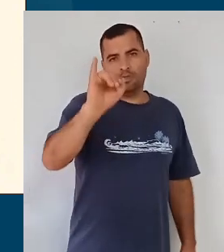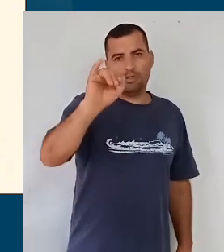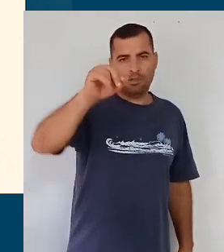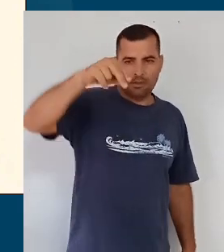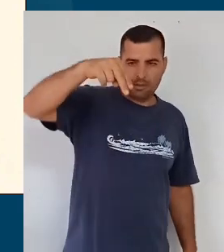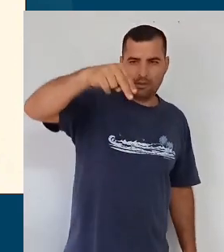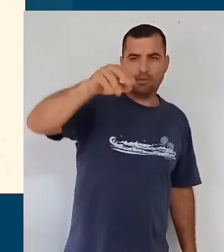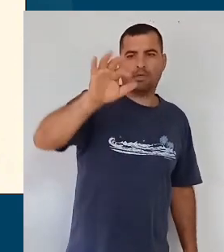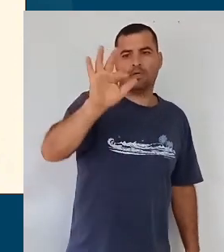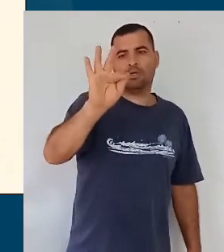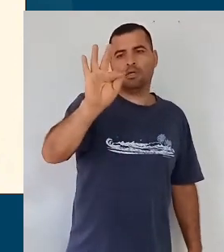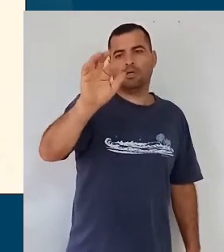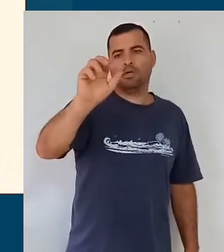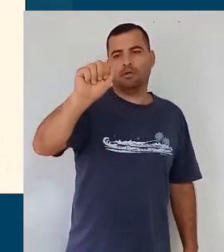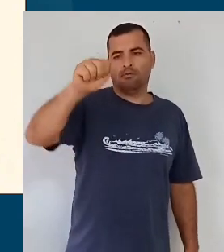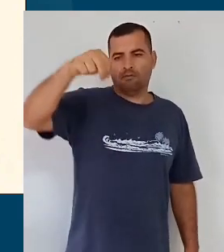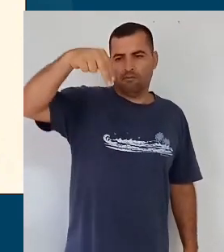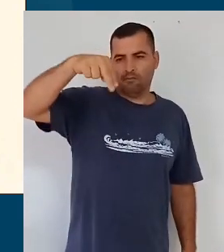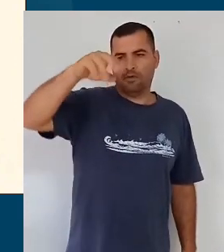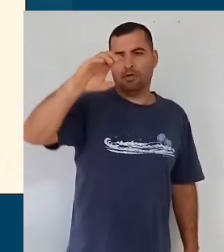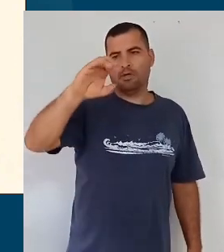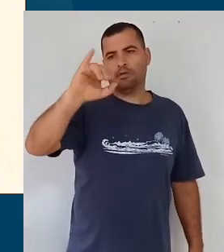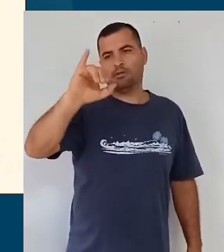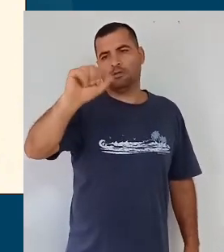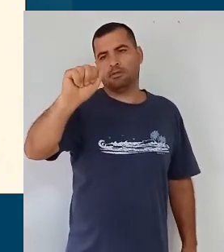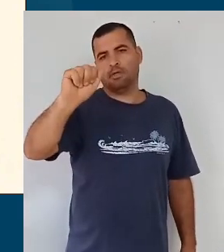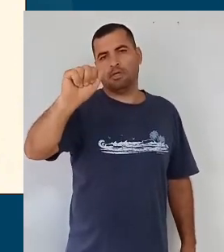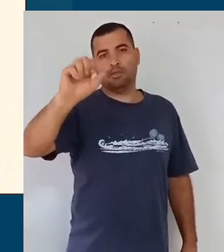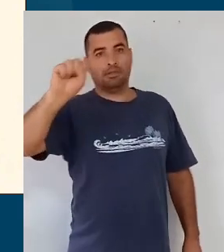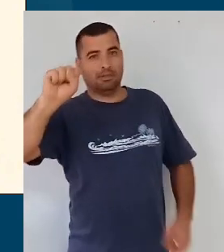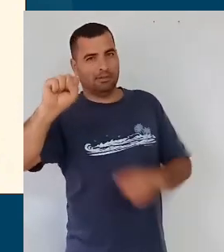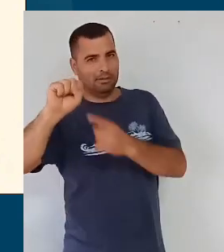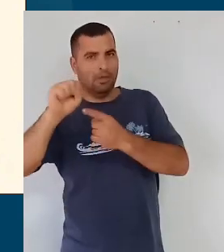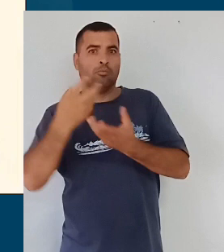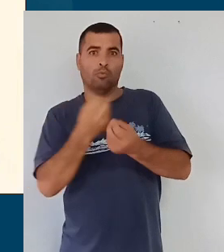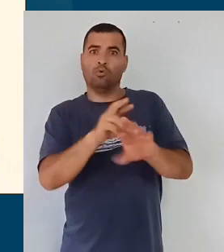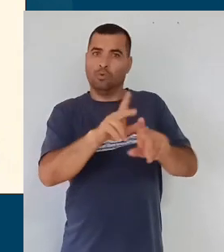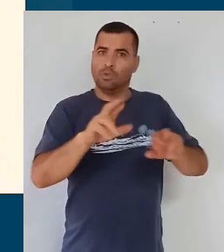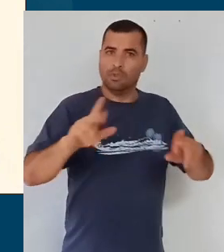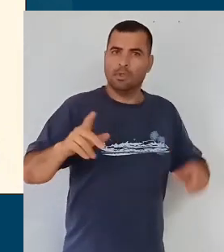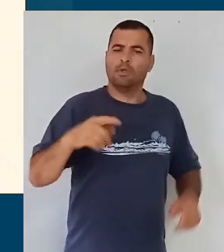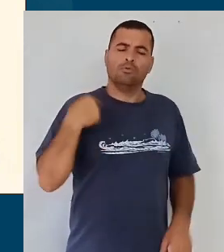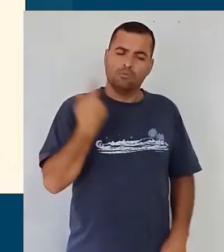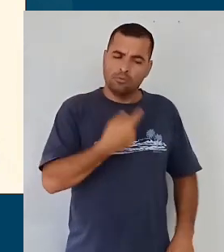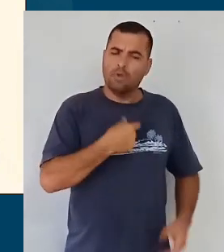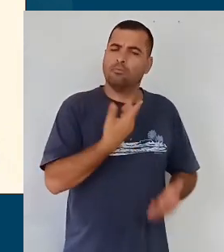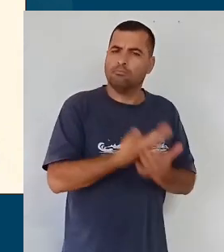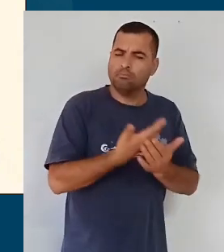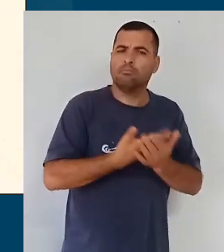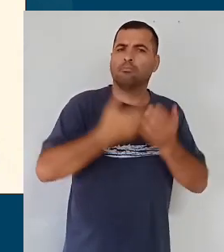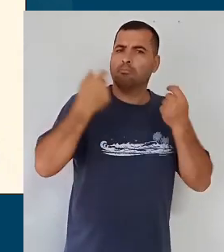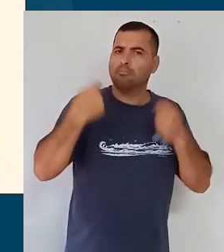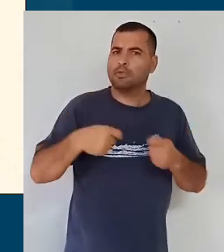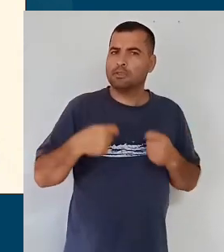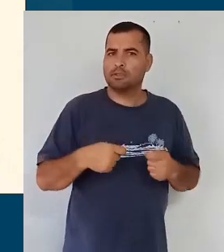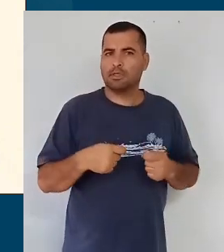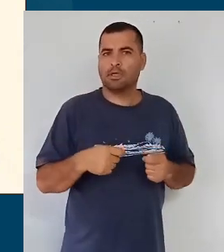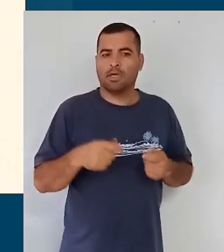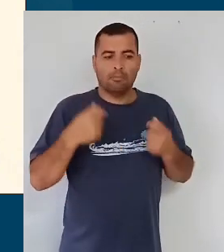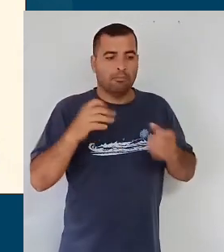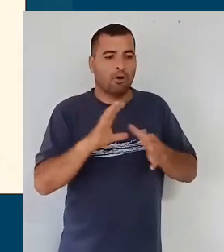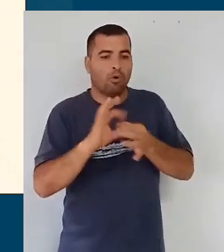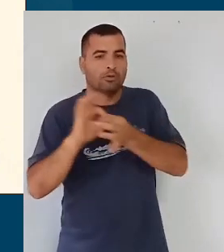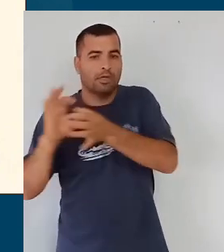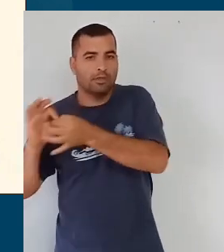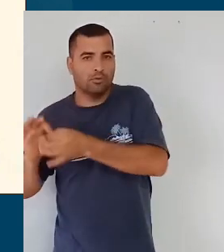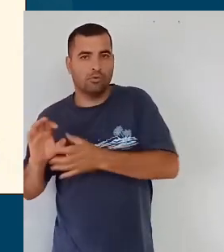verdade, nós temos várias infâncias as quais nós temos que nos debruçar e olhar, conforme o contexto social